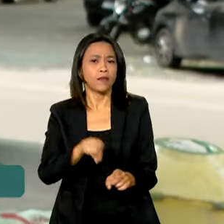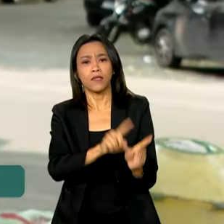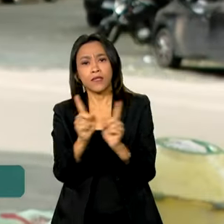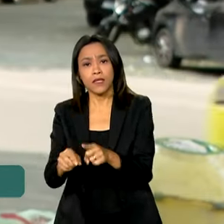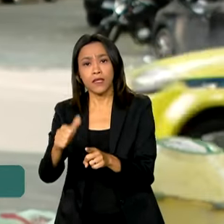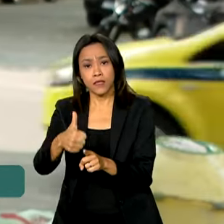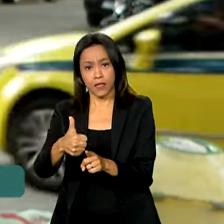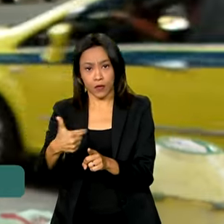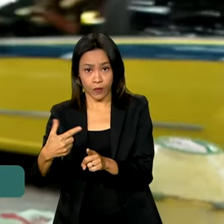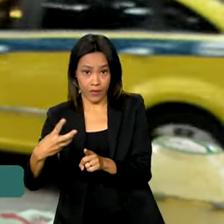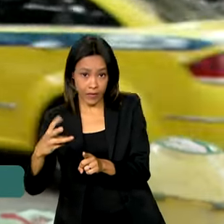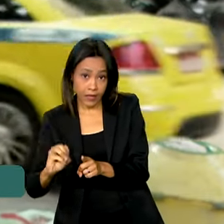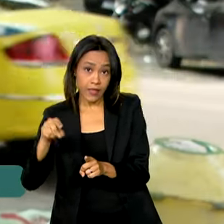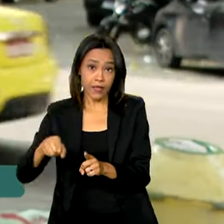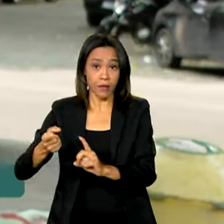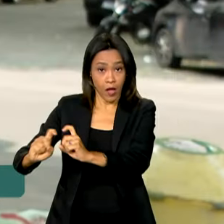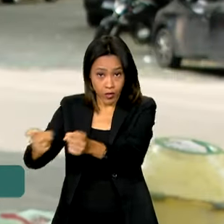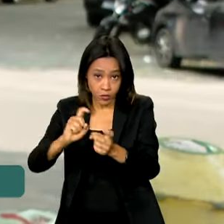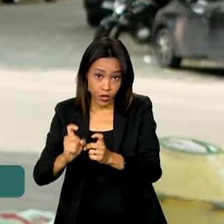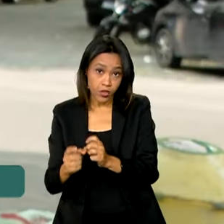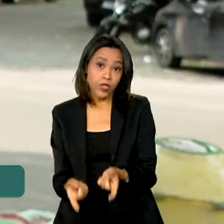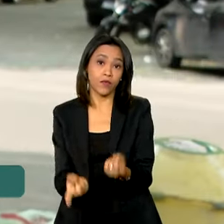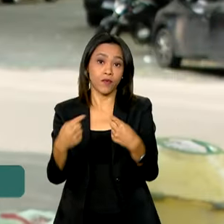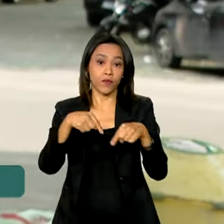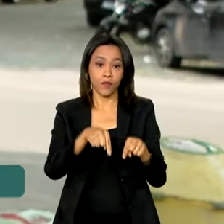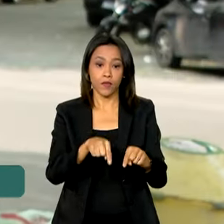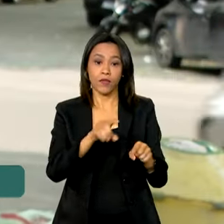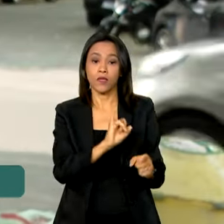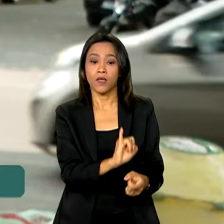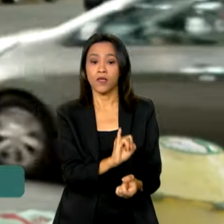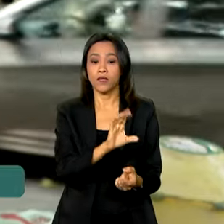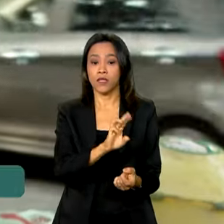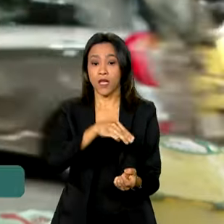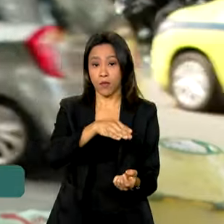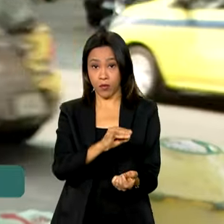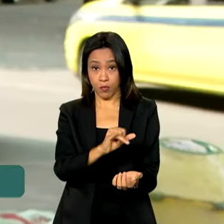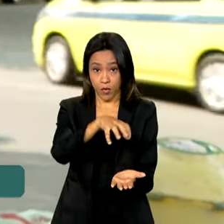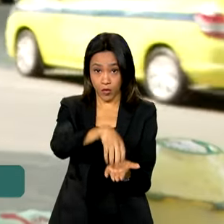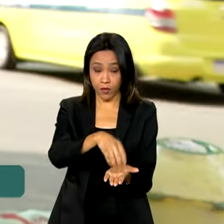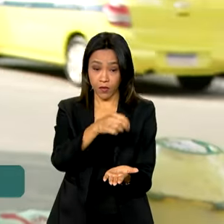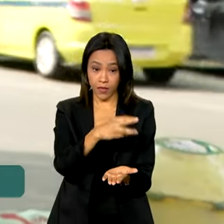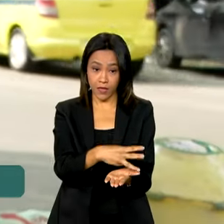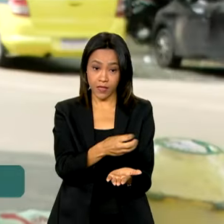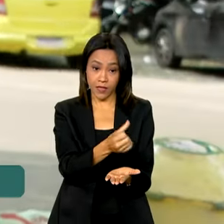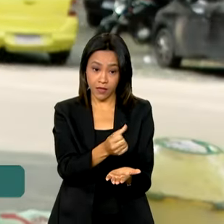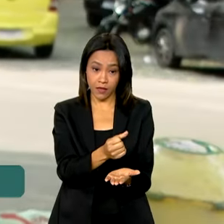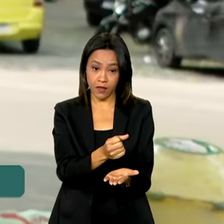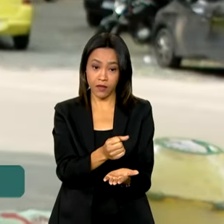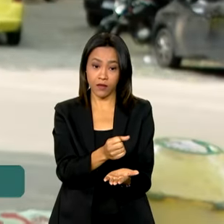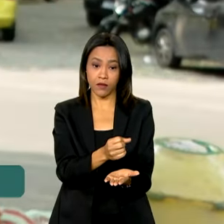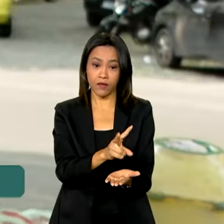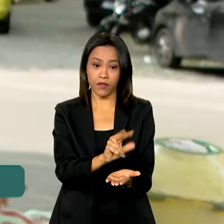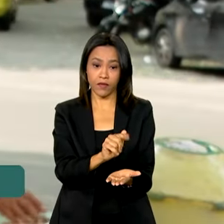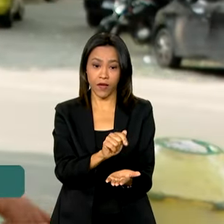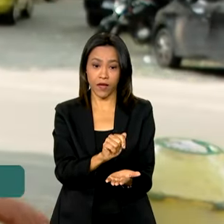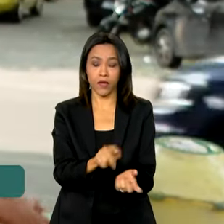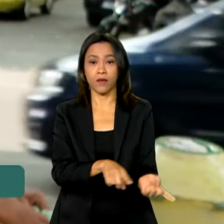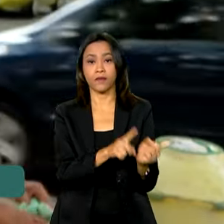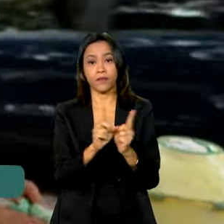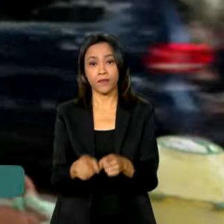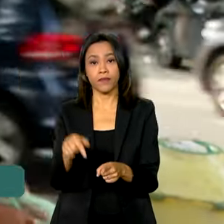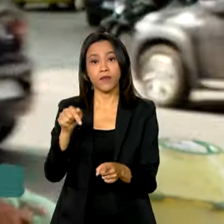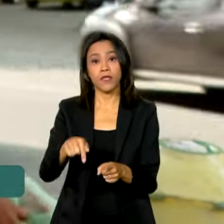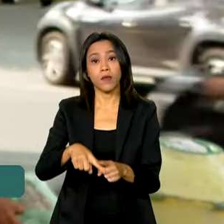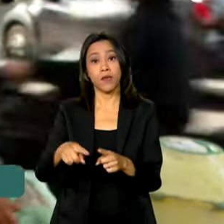para analista administrativo. Já para o ICMBio, são 350 vagas. 230 vagas para analista ambiental